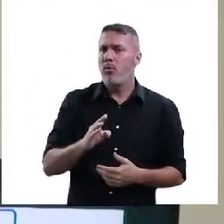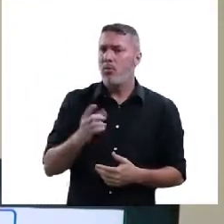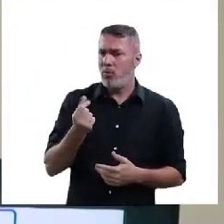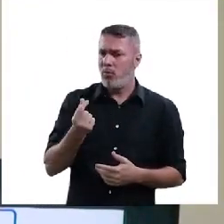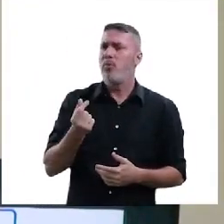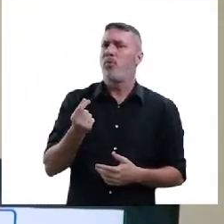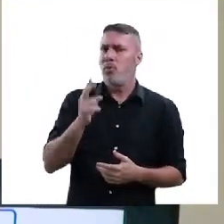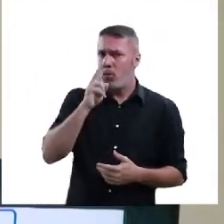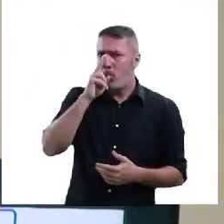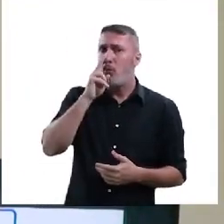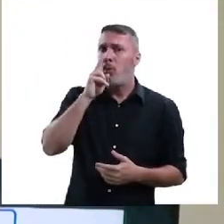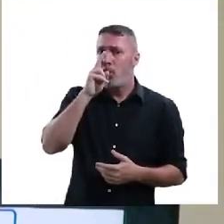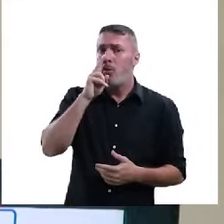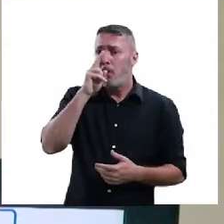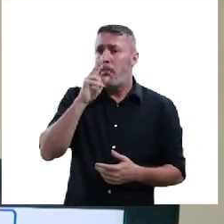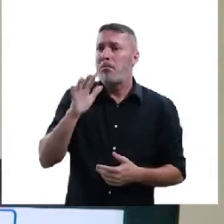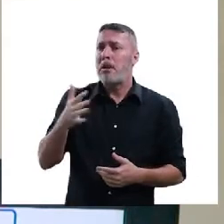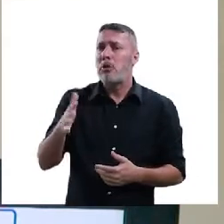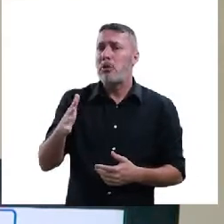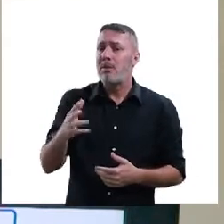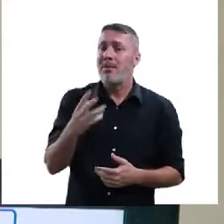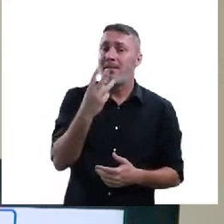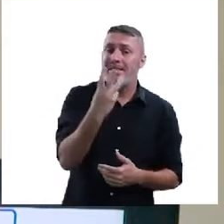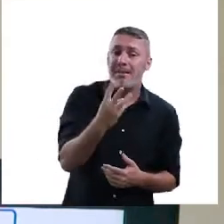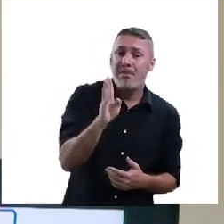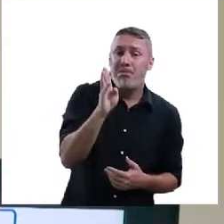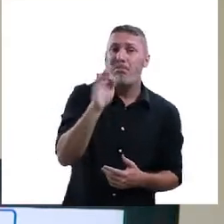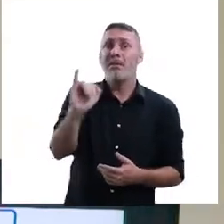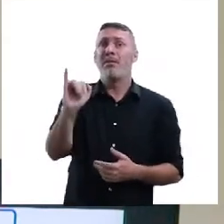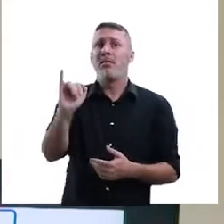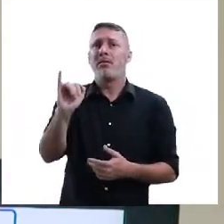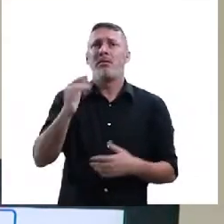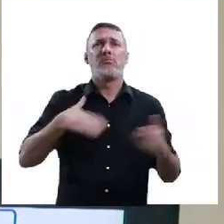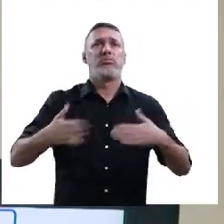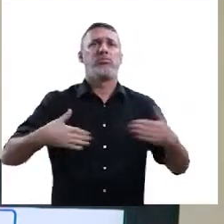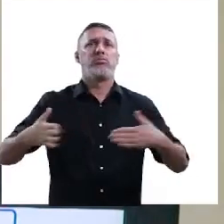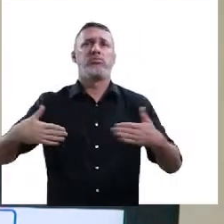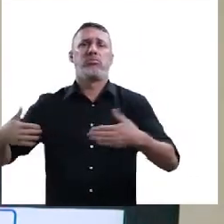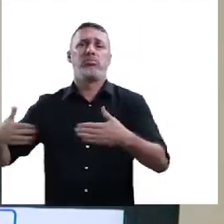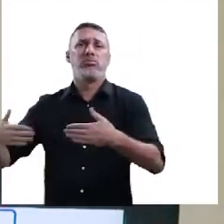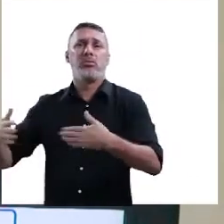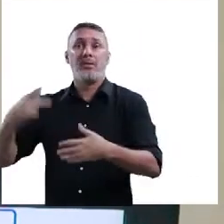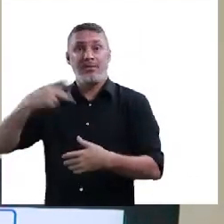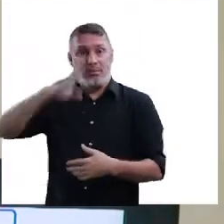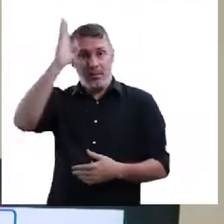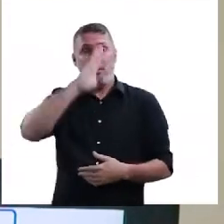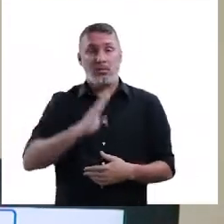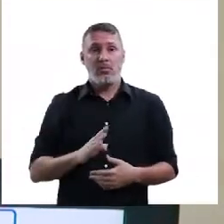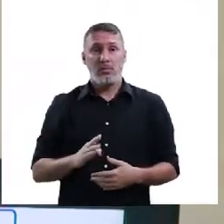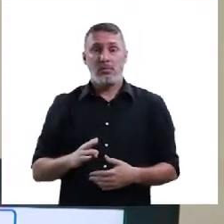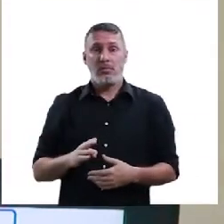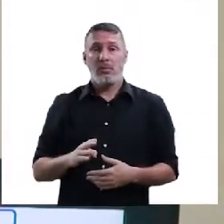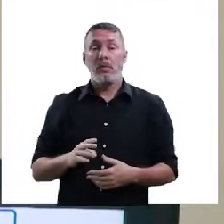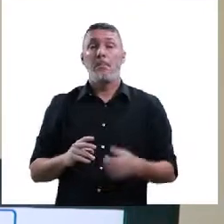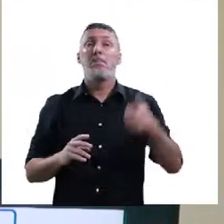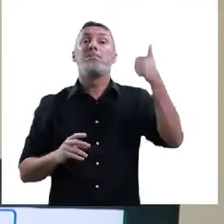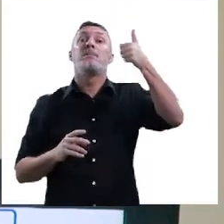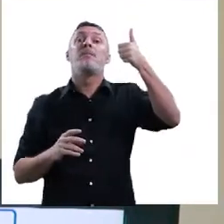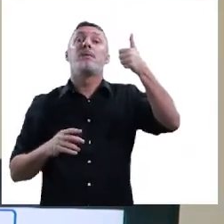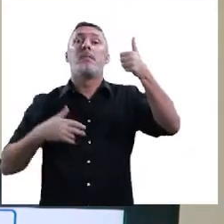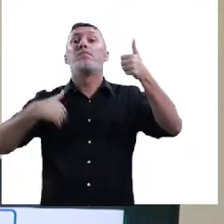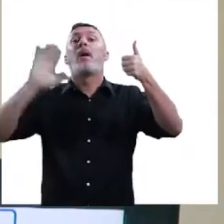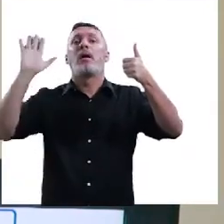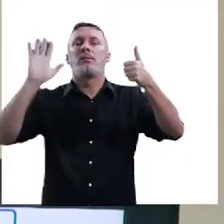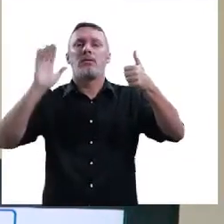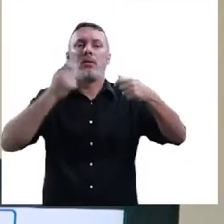repetir. O tráfico de animais silvestres movimenta em torno de 3 bilhões no Brasil e fica atrás